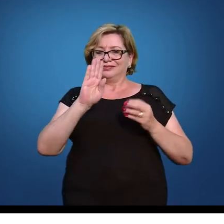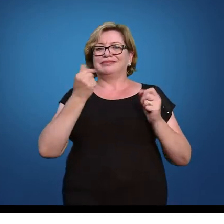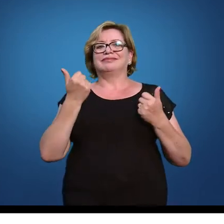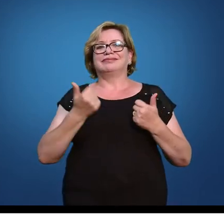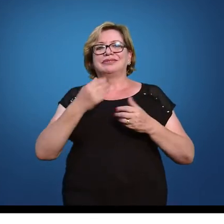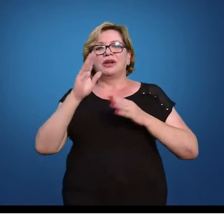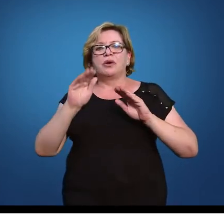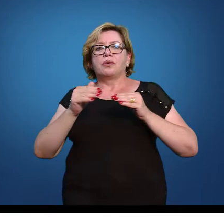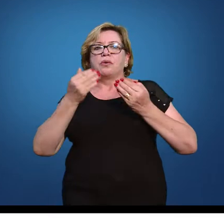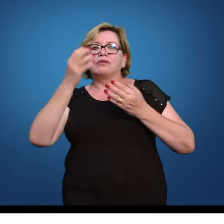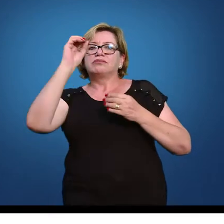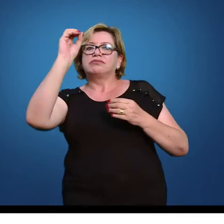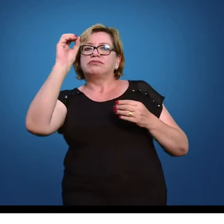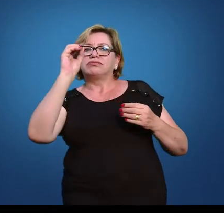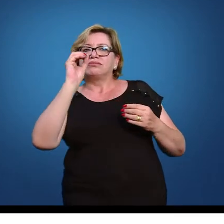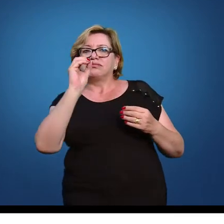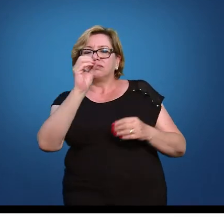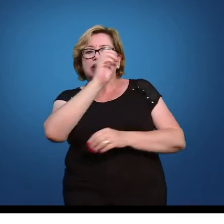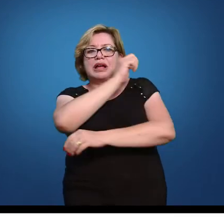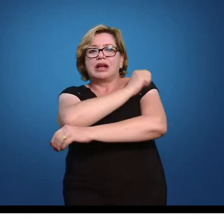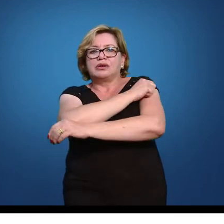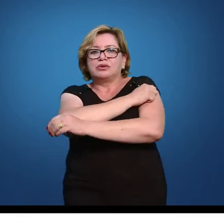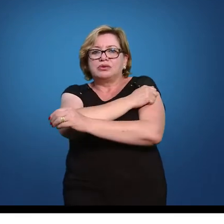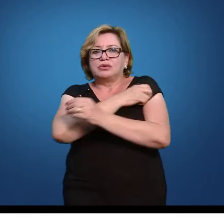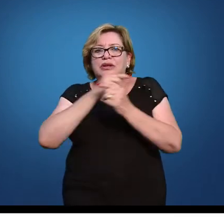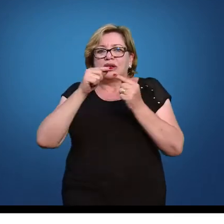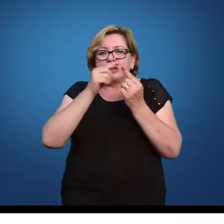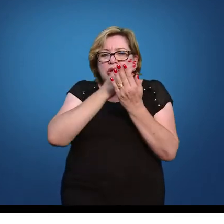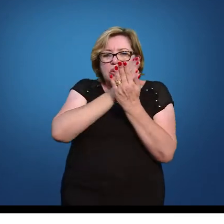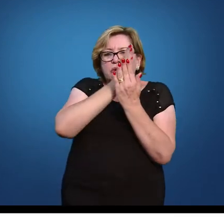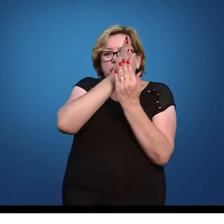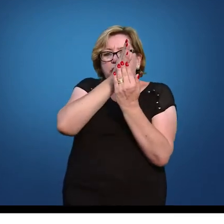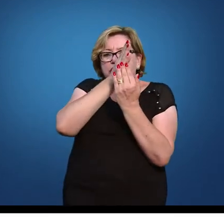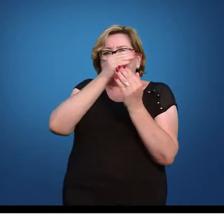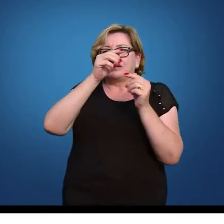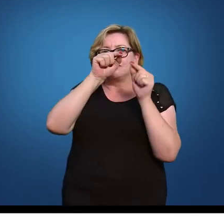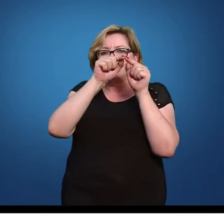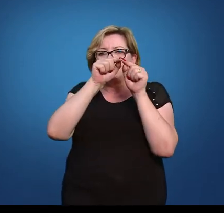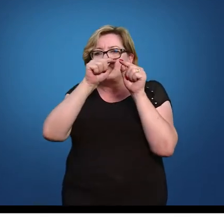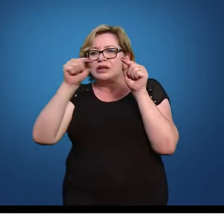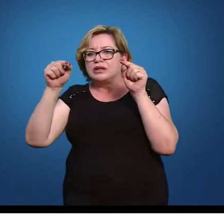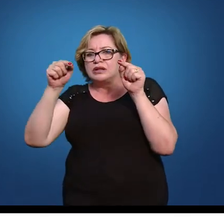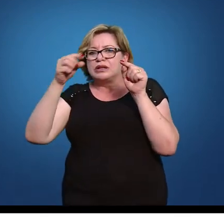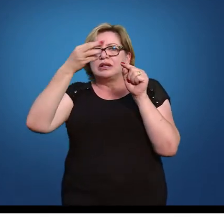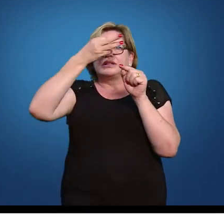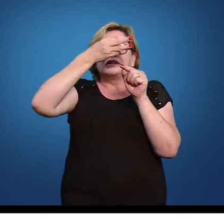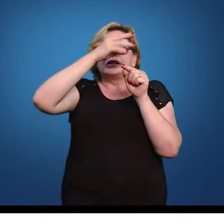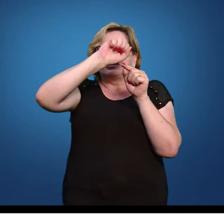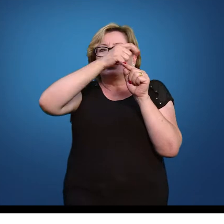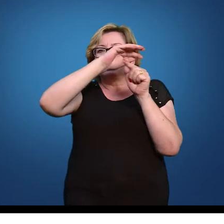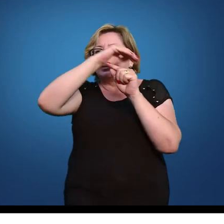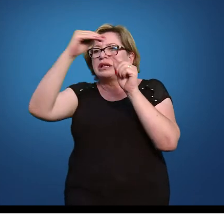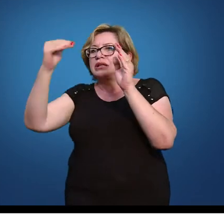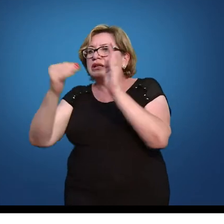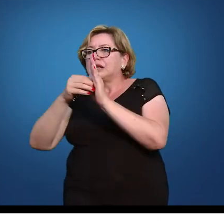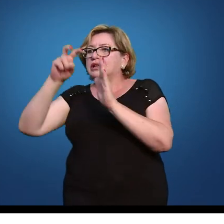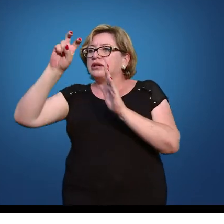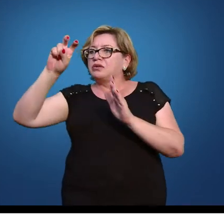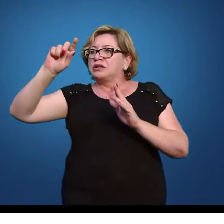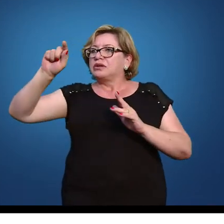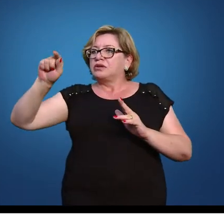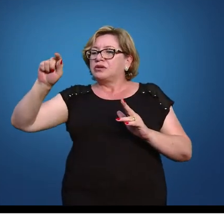qual o percentual de alunos com peso entre 38 e 54,55 kg